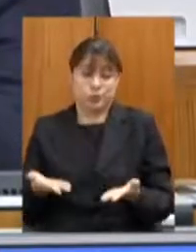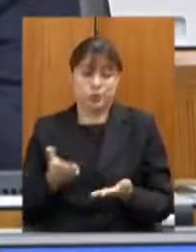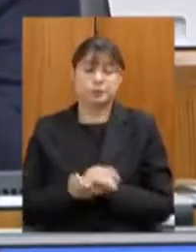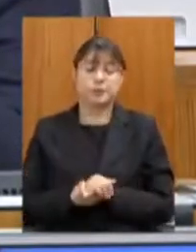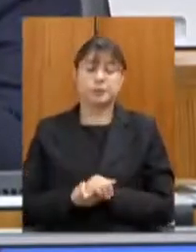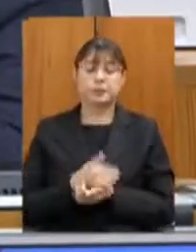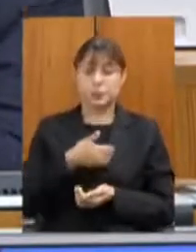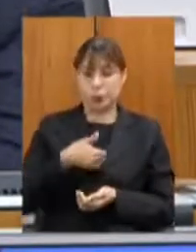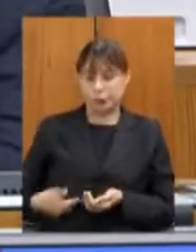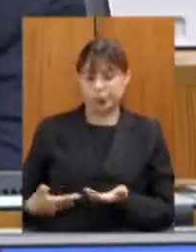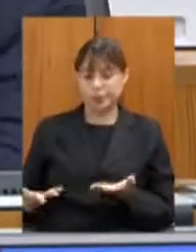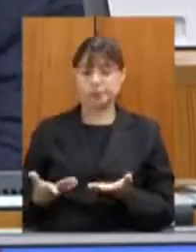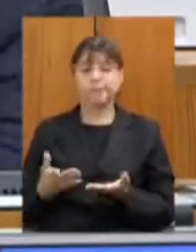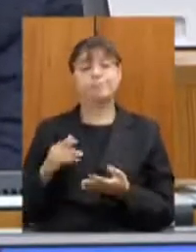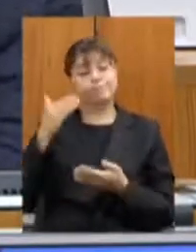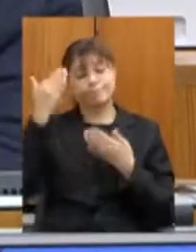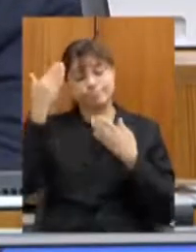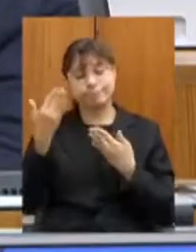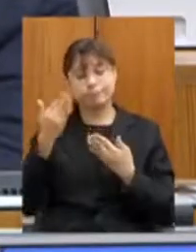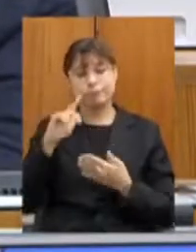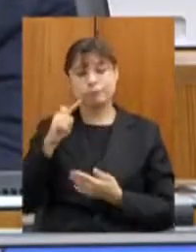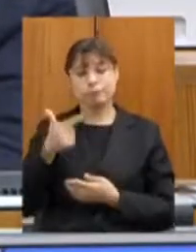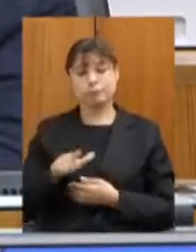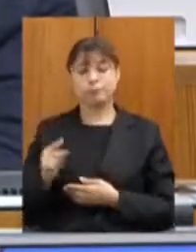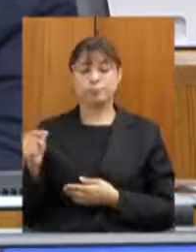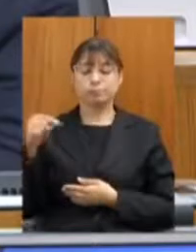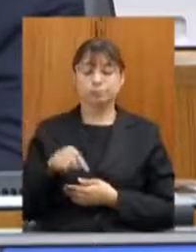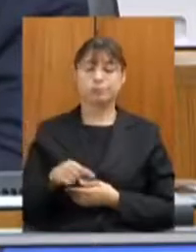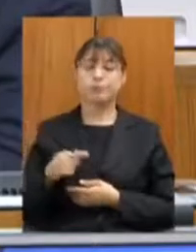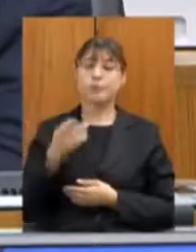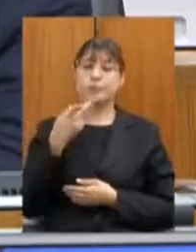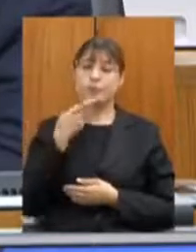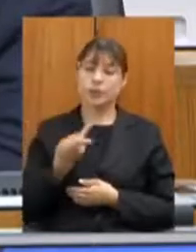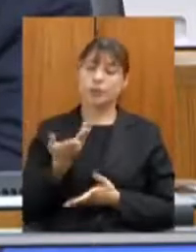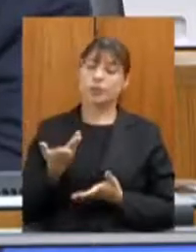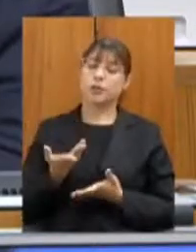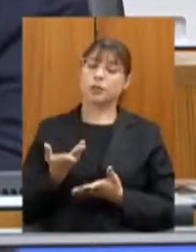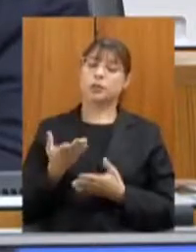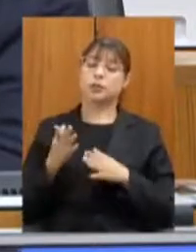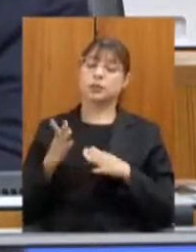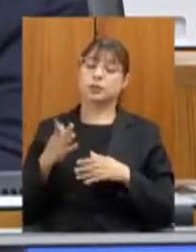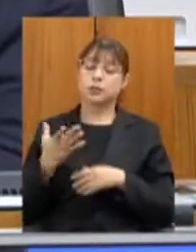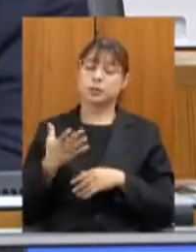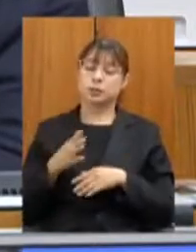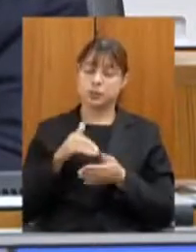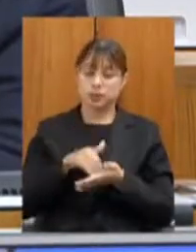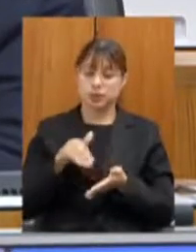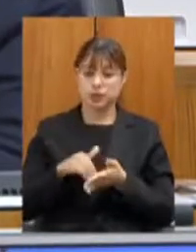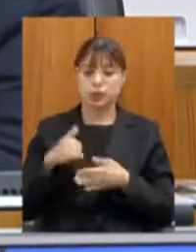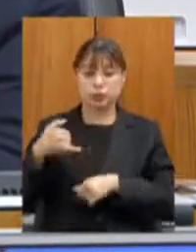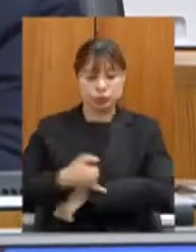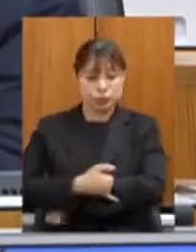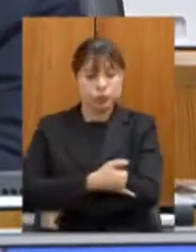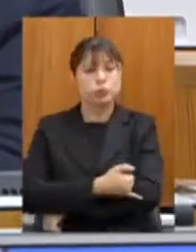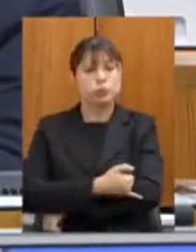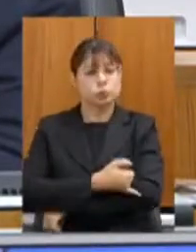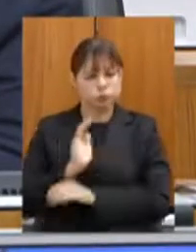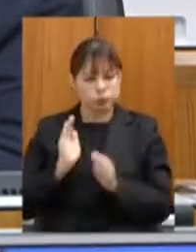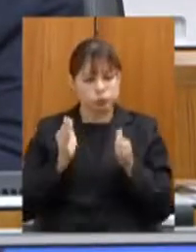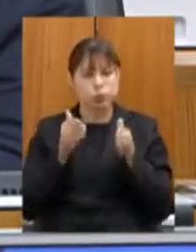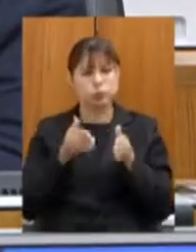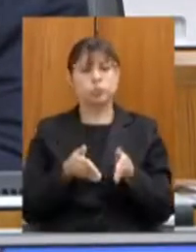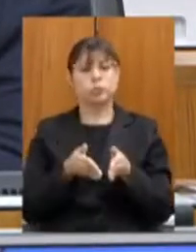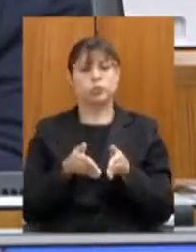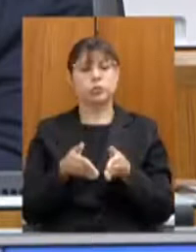agradecer mais uma vez essa oportunidade e dizer que a Secretaria de Infraestrutura está focada nesse